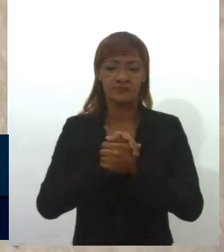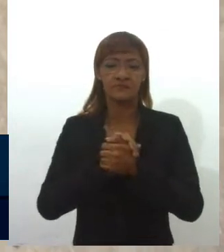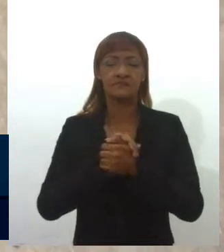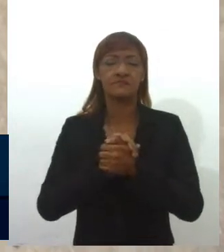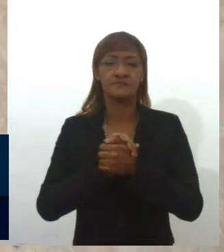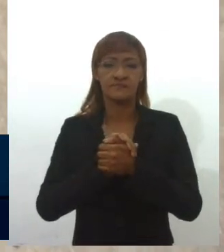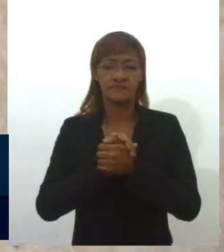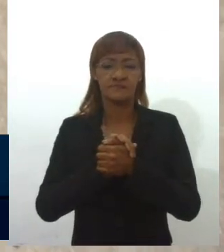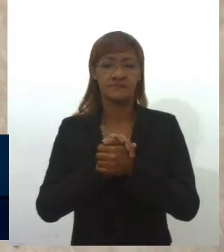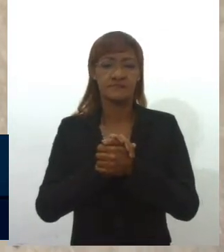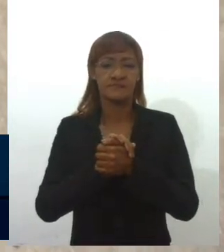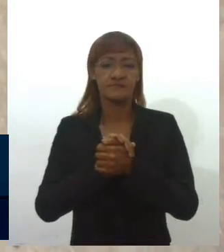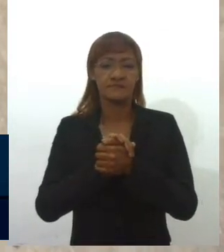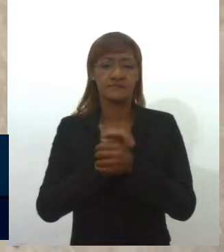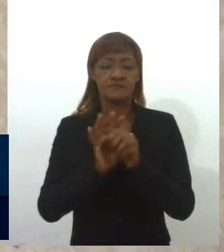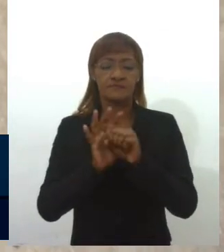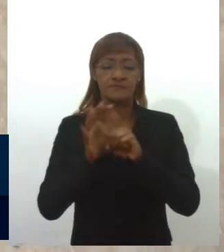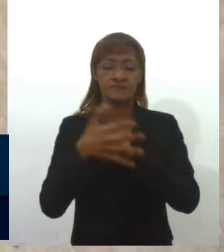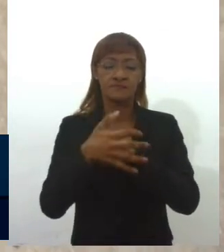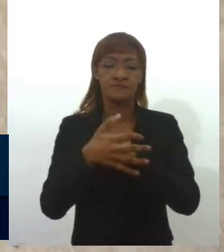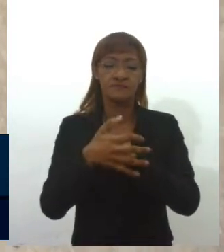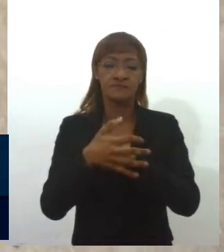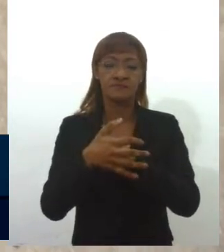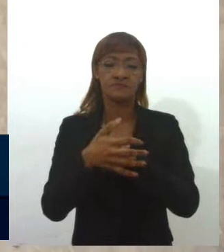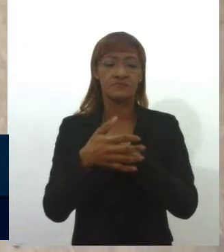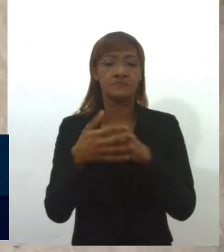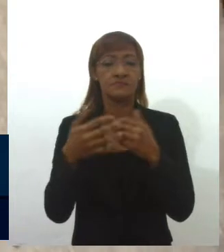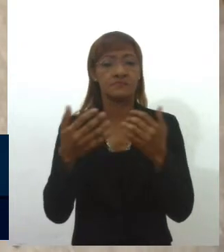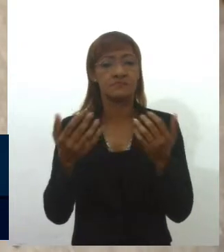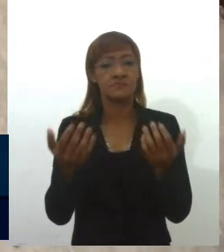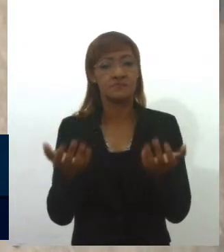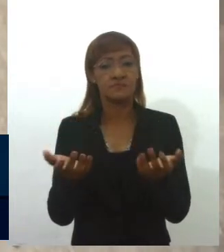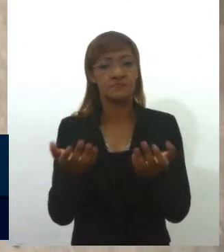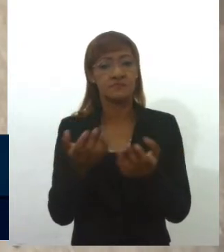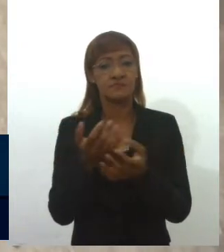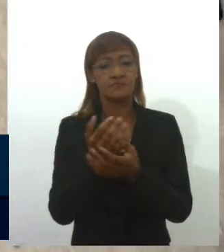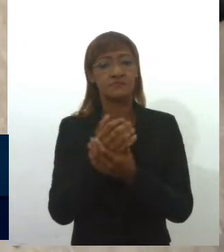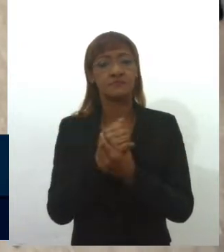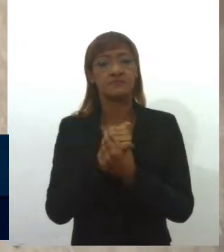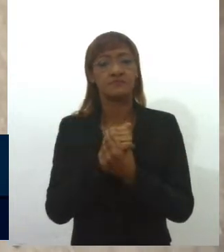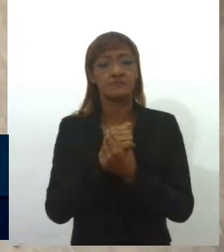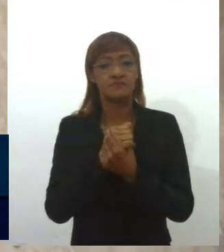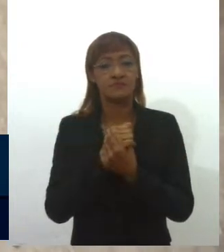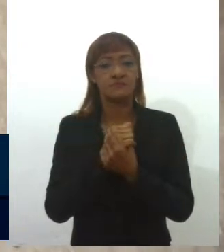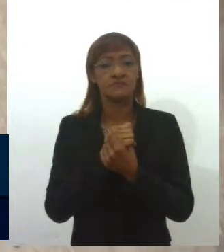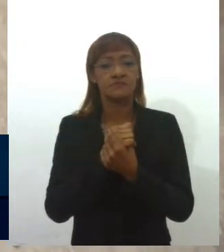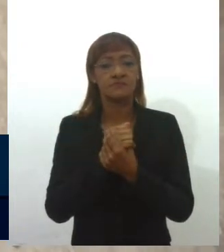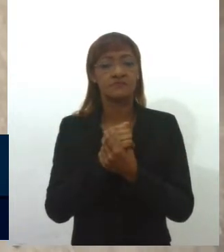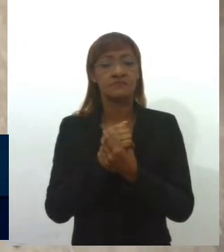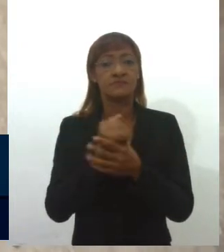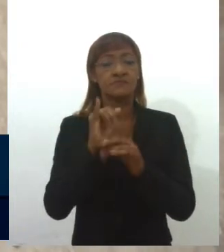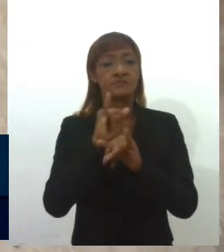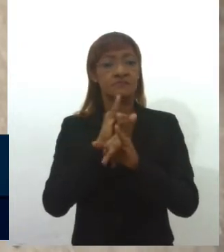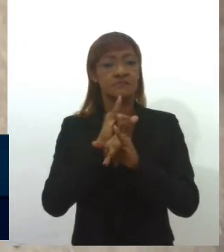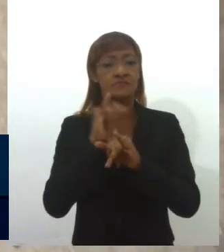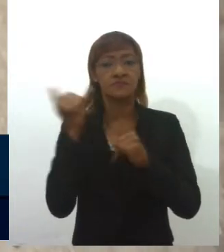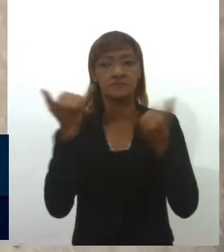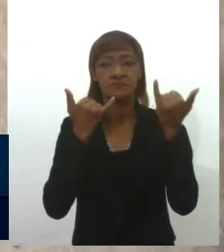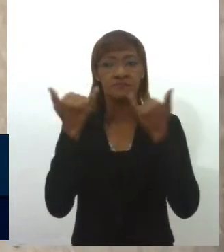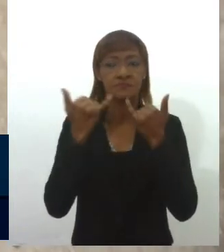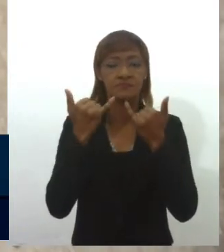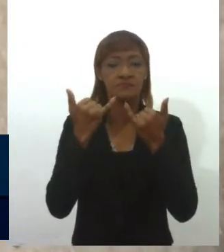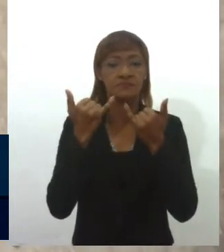contágio do coronavírus. A gente, tendo essas informações, vendo, inclusive,